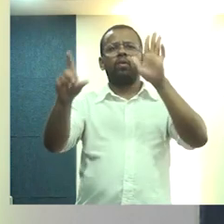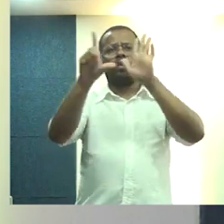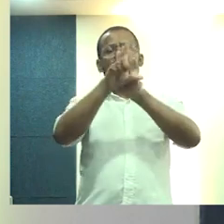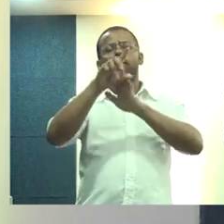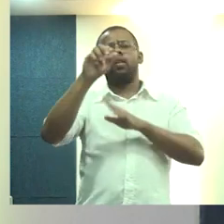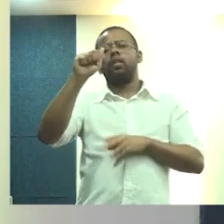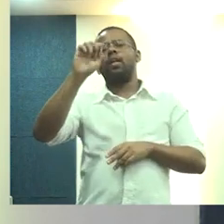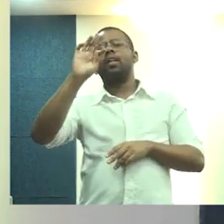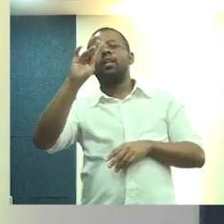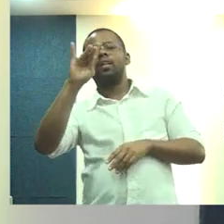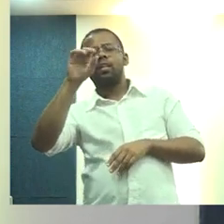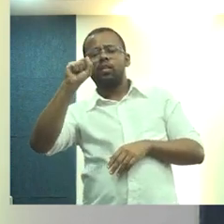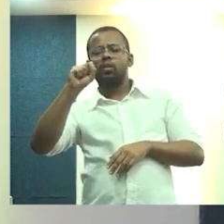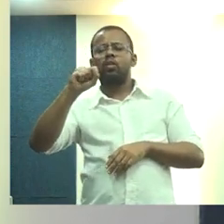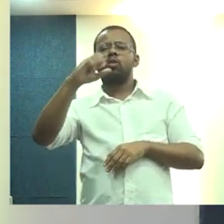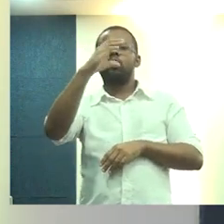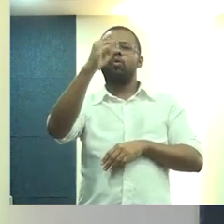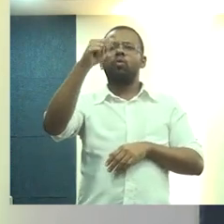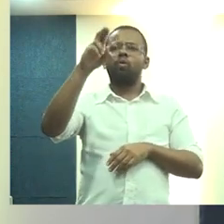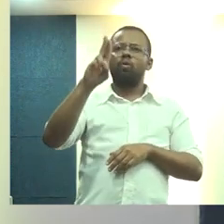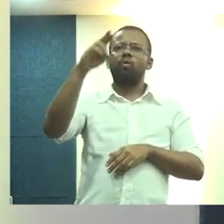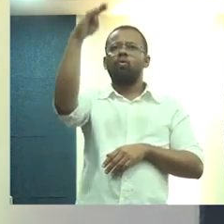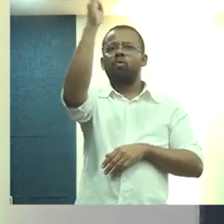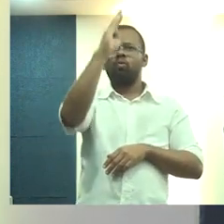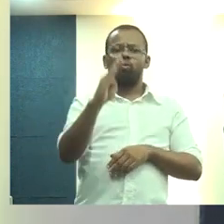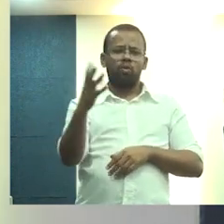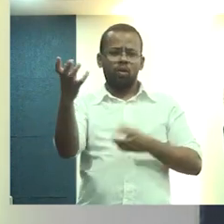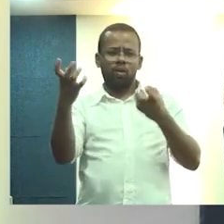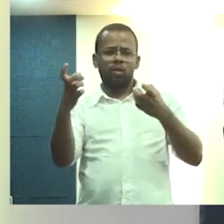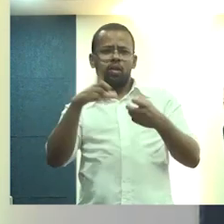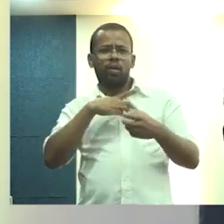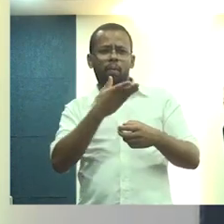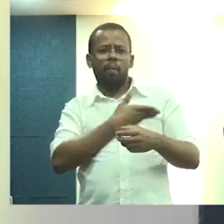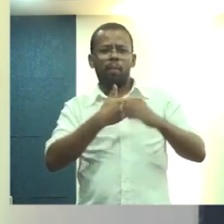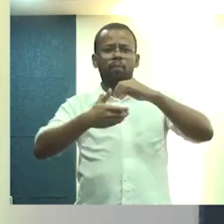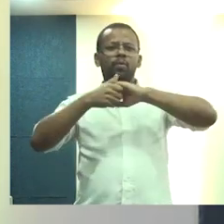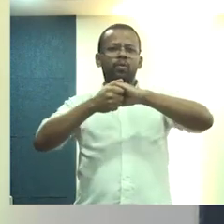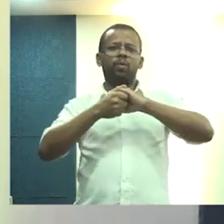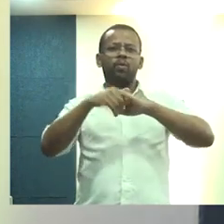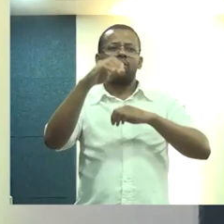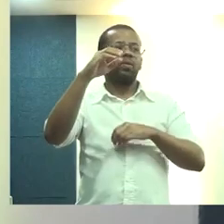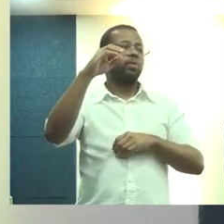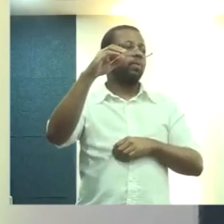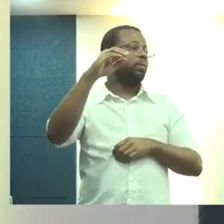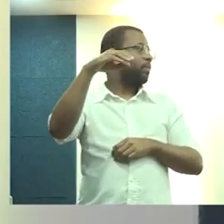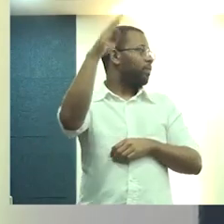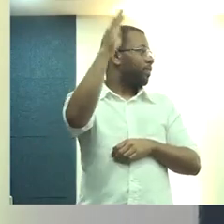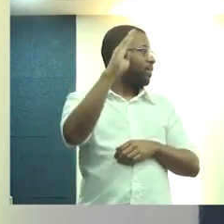Atiz e o Cal pelo Brasil... Agora eu quero ficar amiga do Cal Brasil também, porque eu já sou amiga da Eloísa.